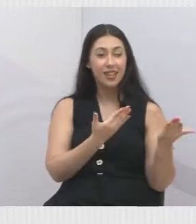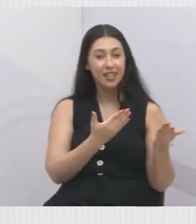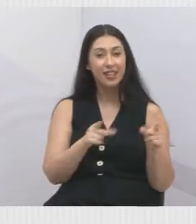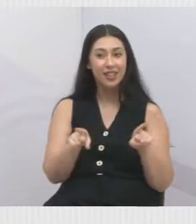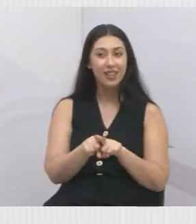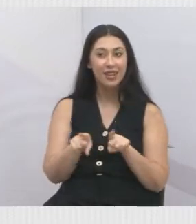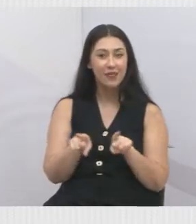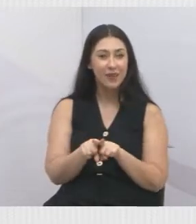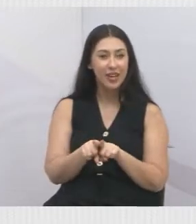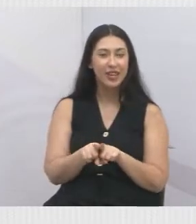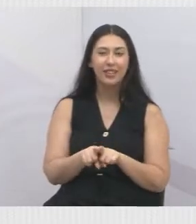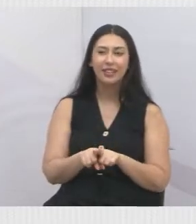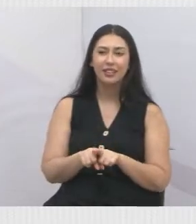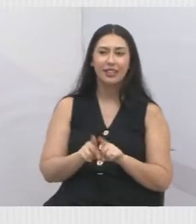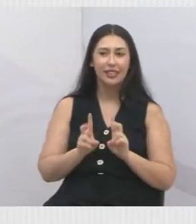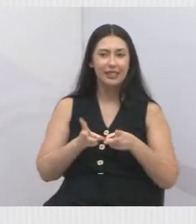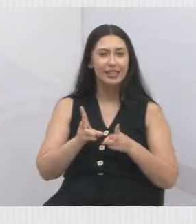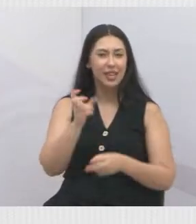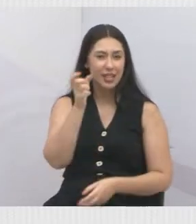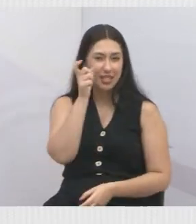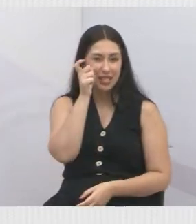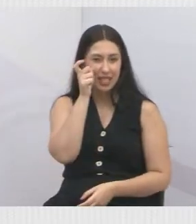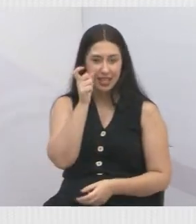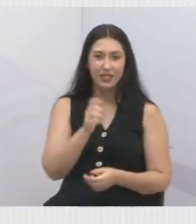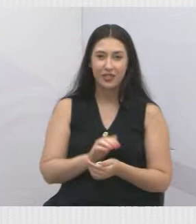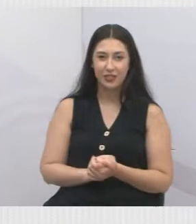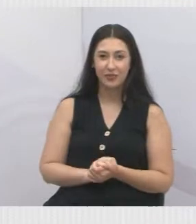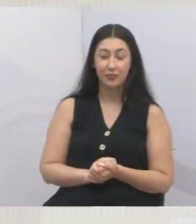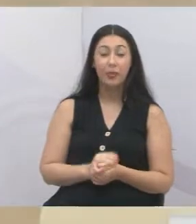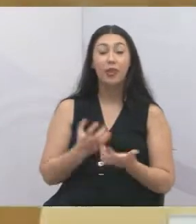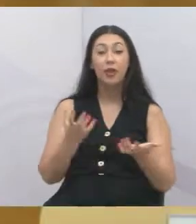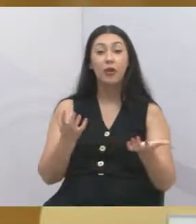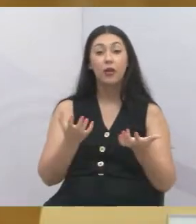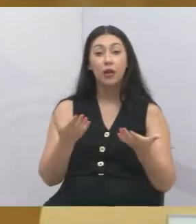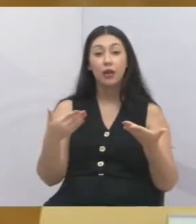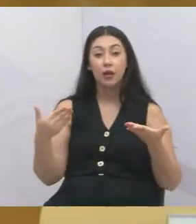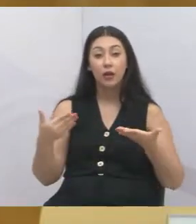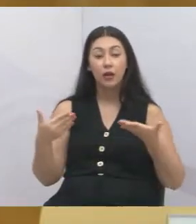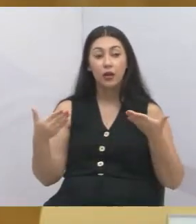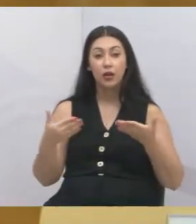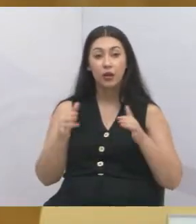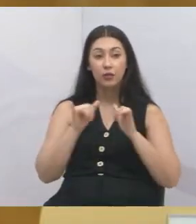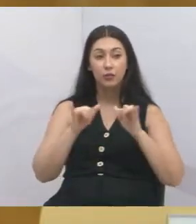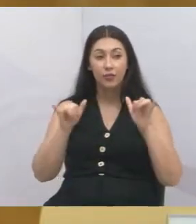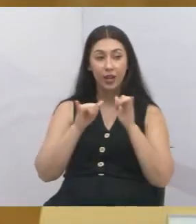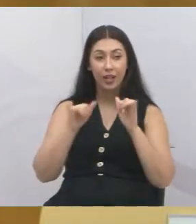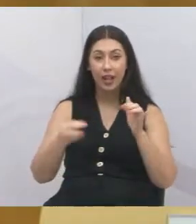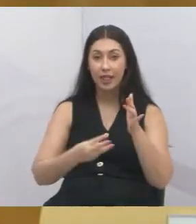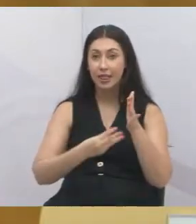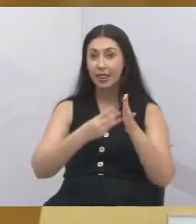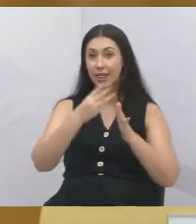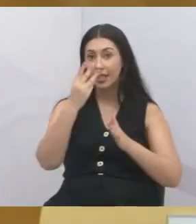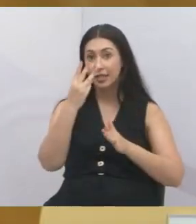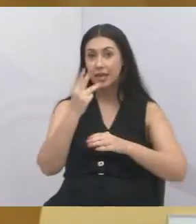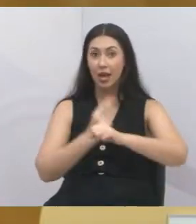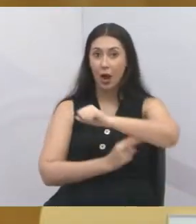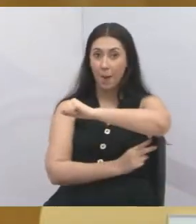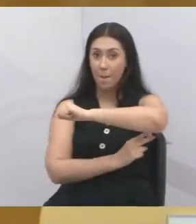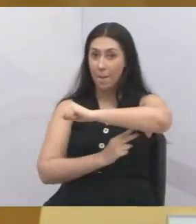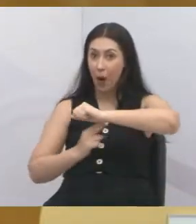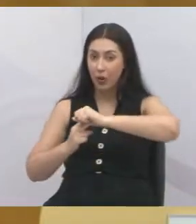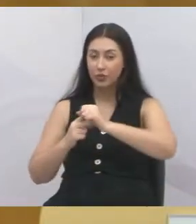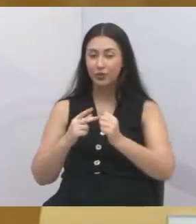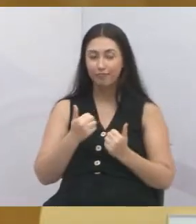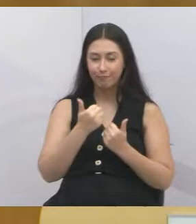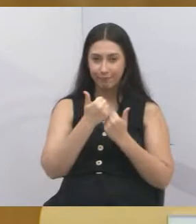sempre acompanha a sessão de câmara. Quero agora aqui falar sobre a terceira ponte. Como eu já